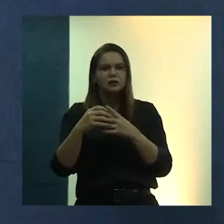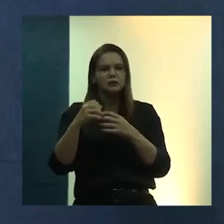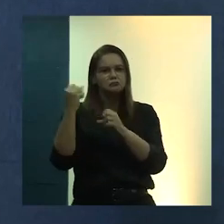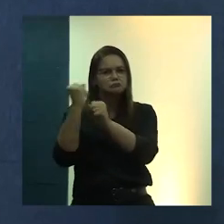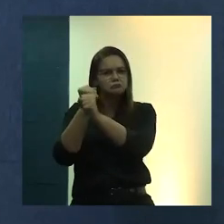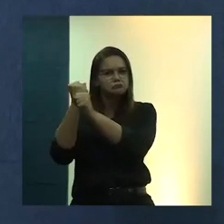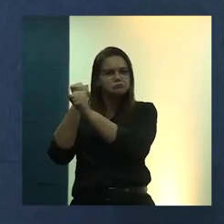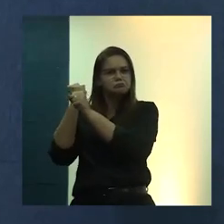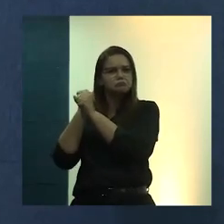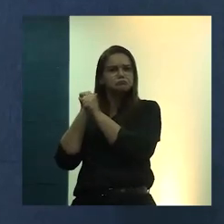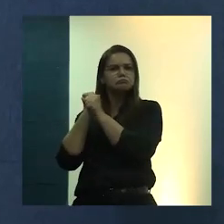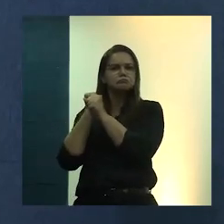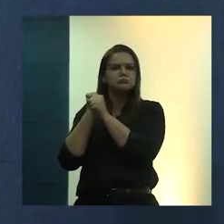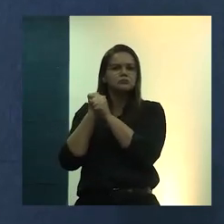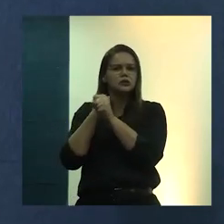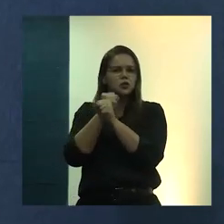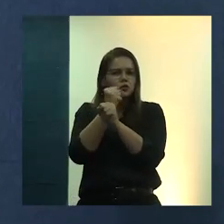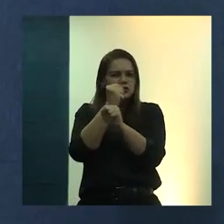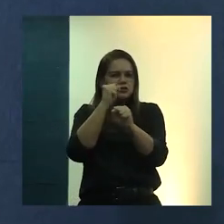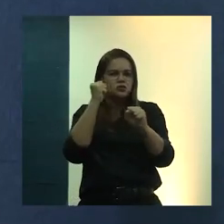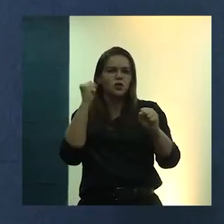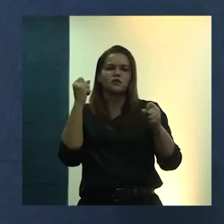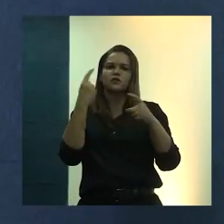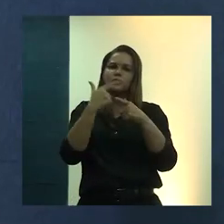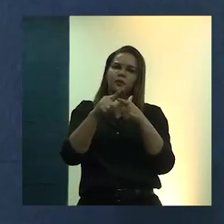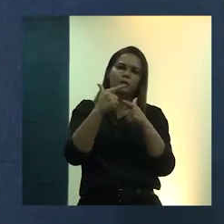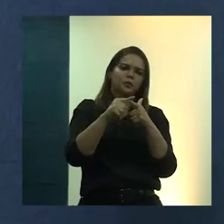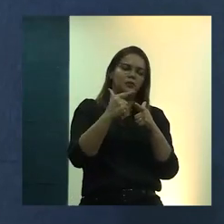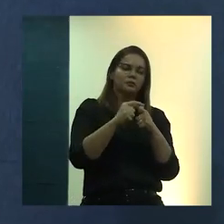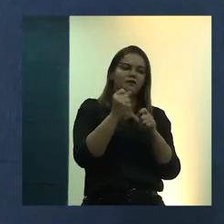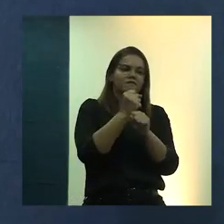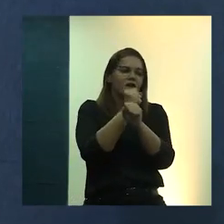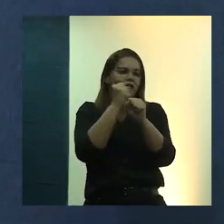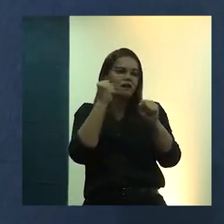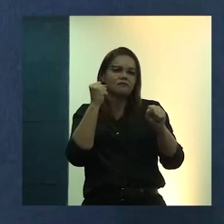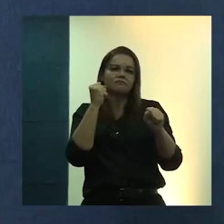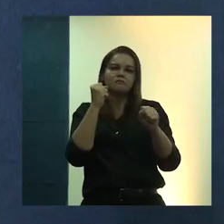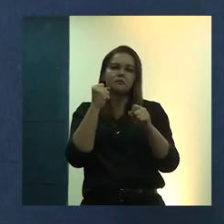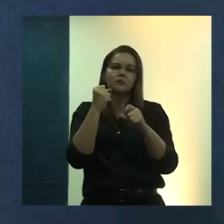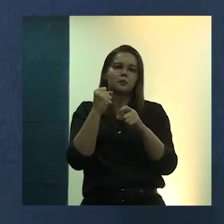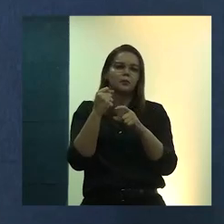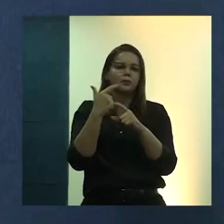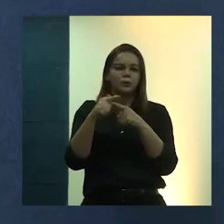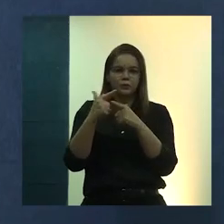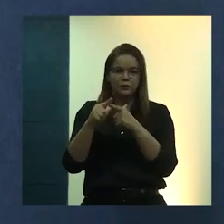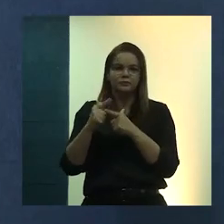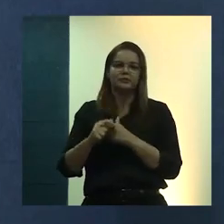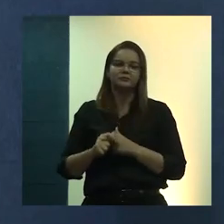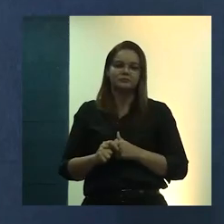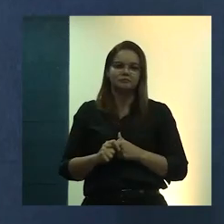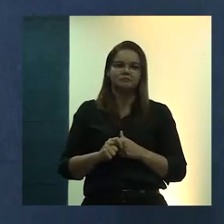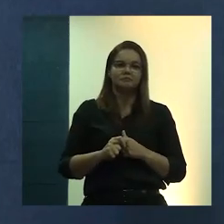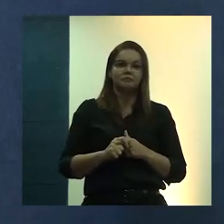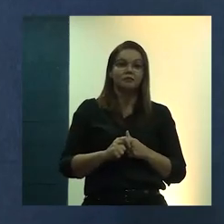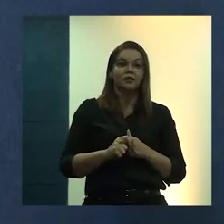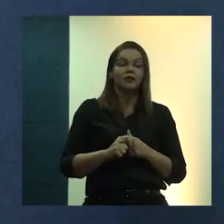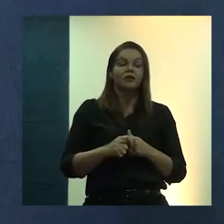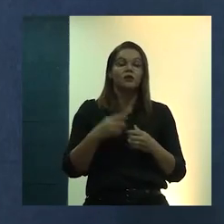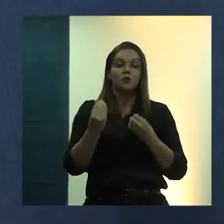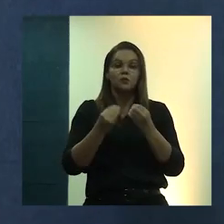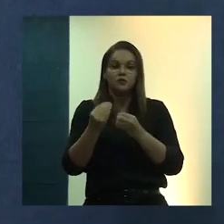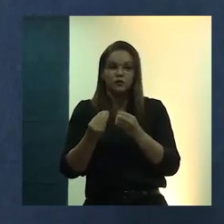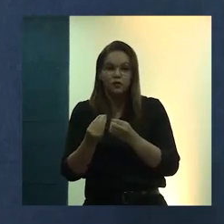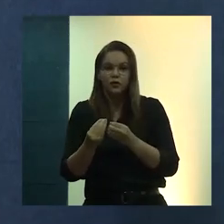aqui, com enormes mazelas, enormes problemas. Diferentemente do que foi no modernismo, a